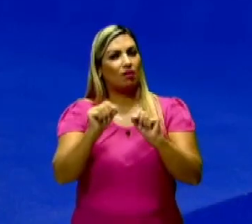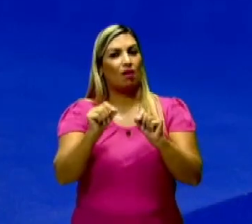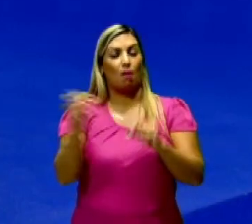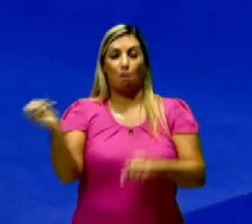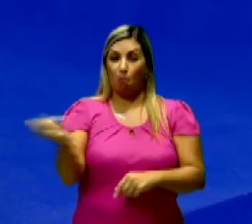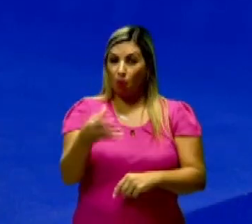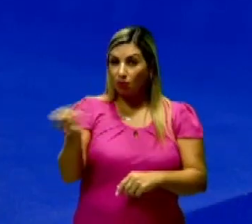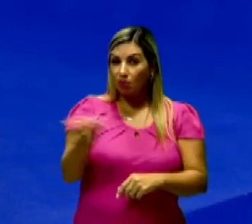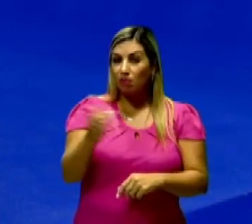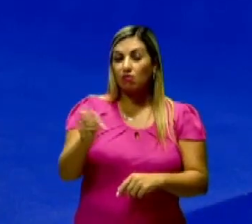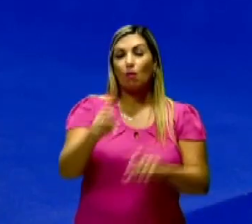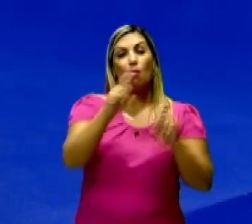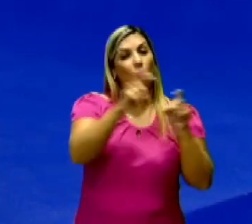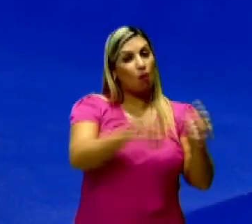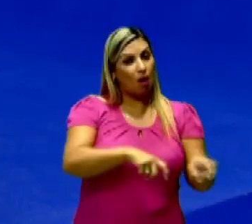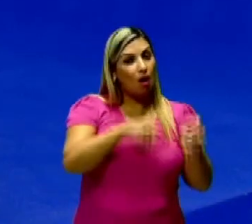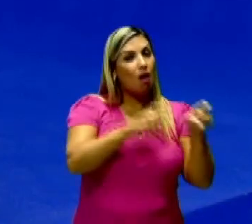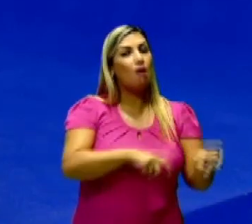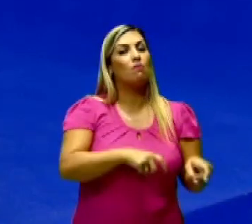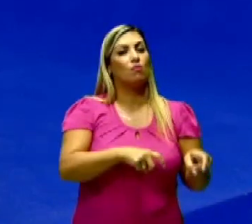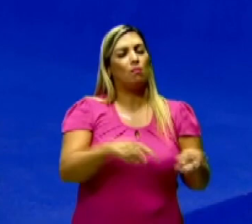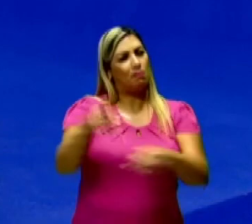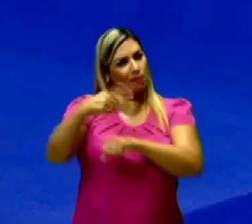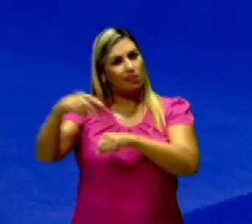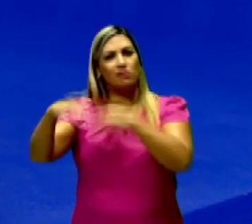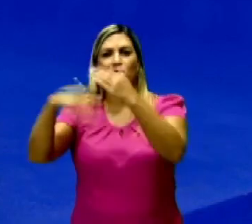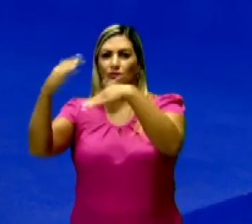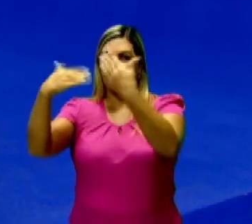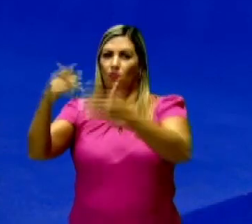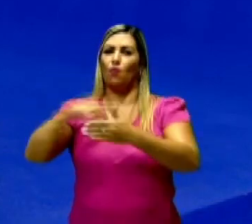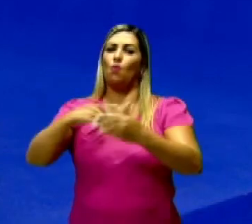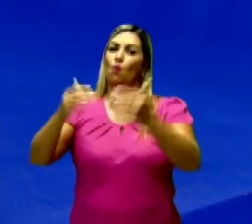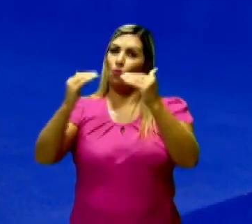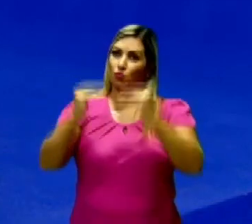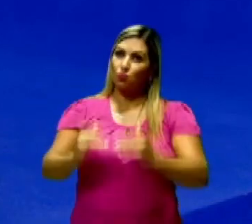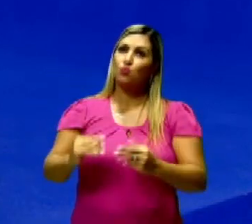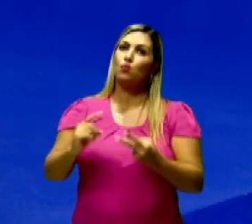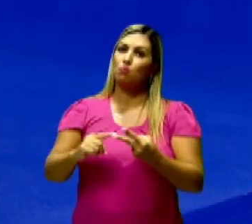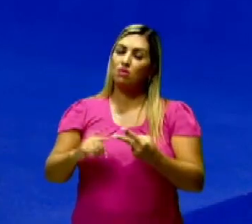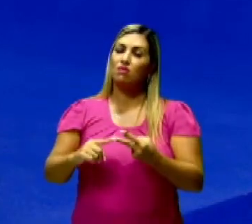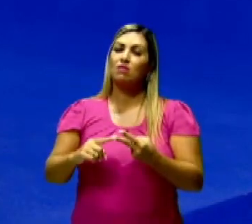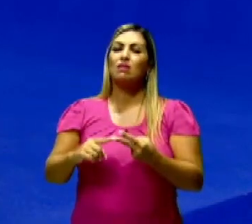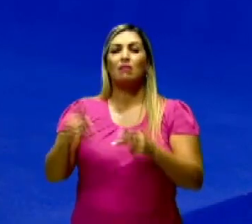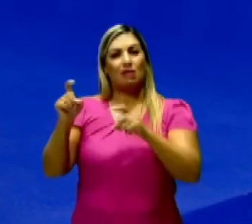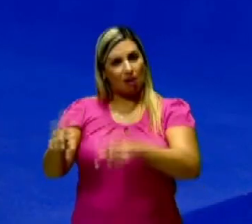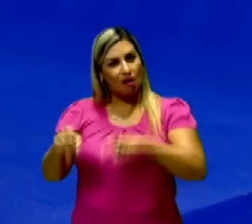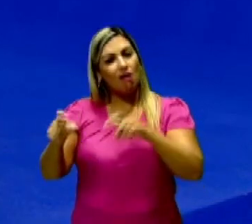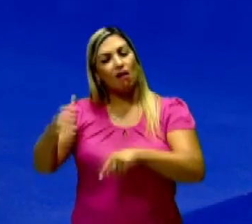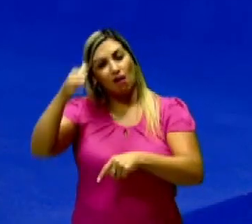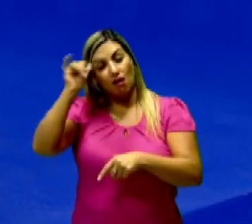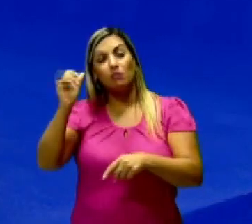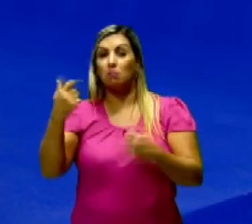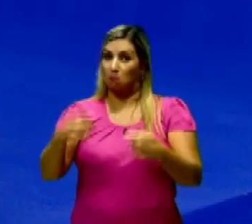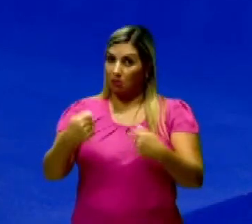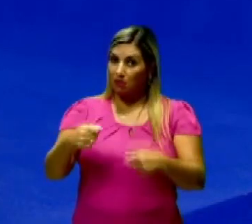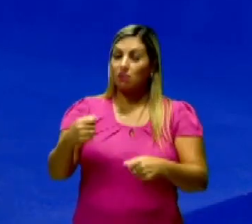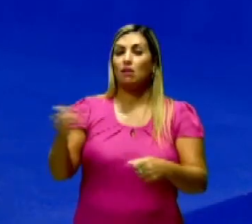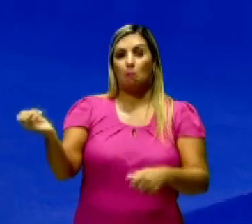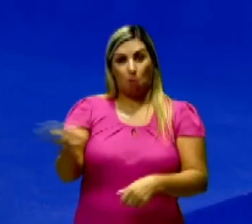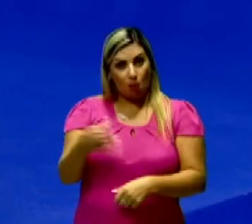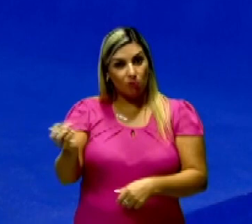modernização do campo. Então, países desenvolvidos, eles entendem, os subdesenvolvidos ainda são países agrários, mas eles precisam